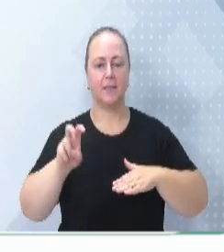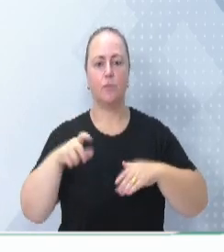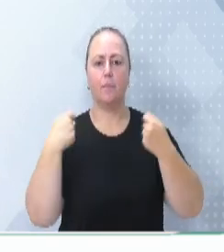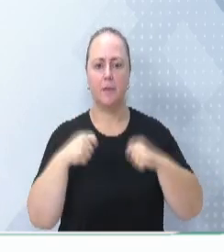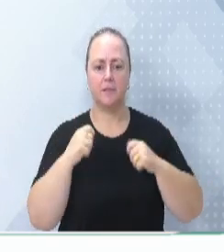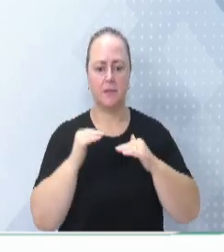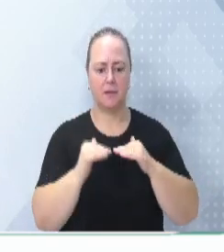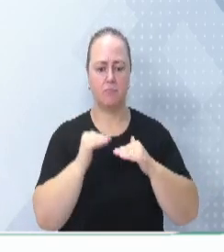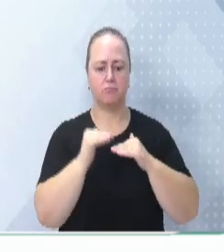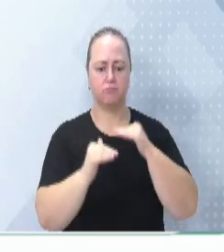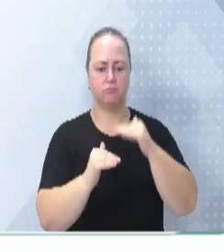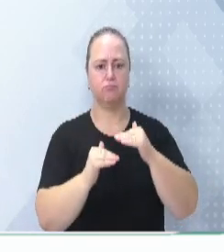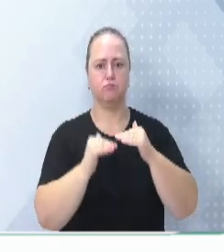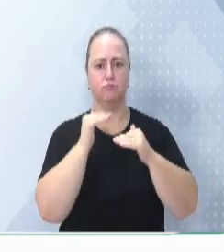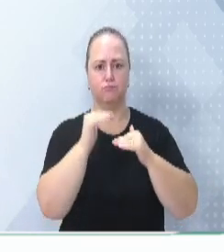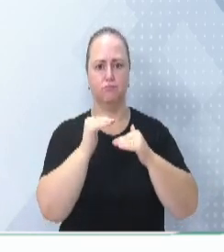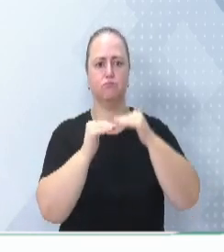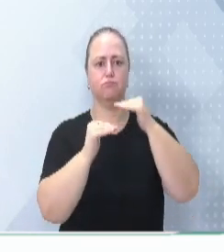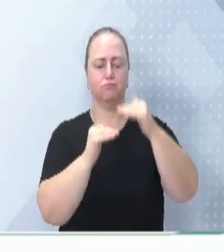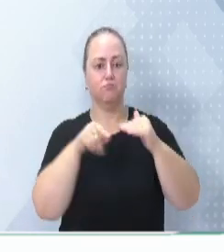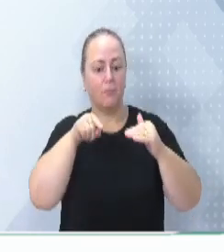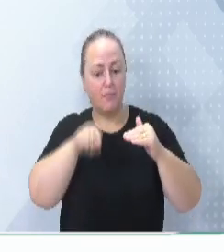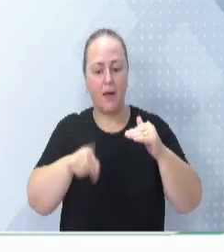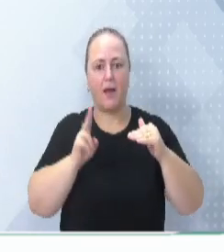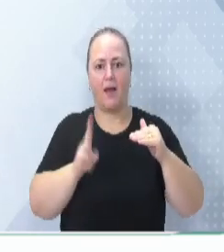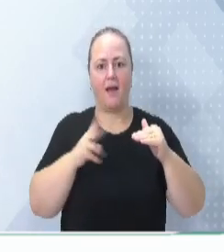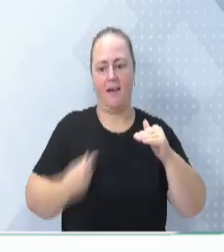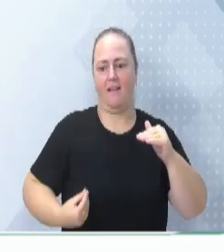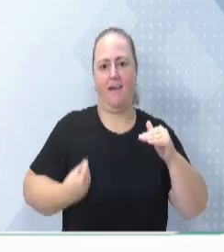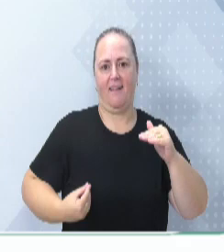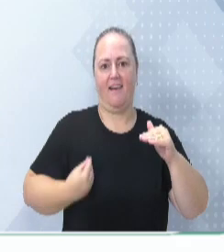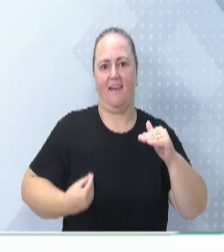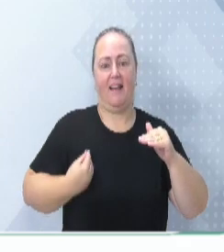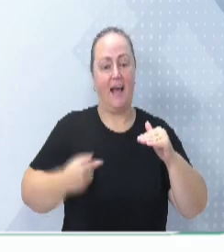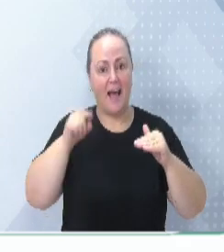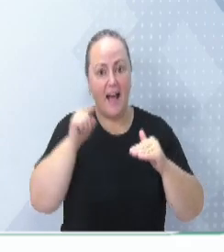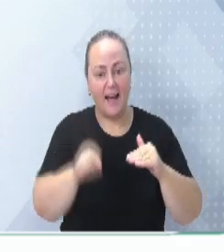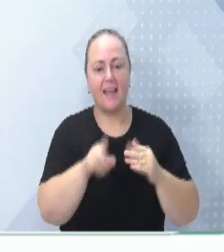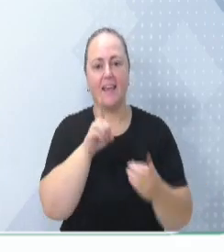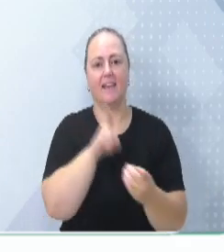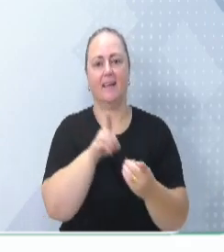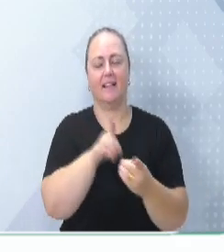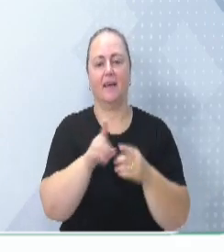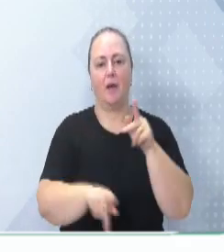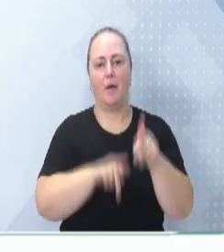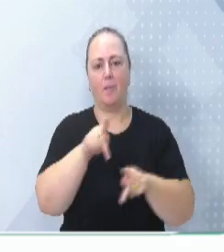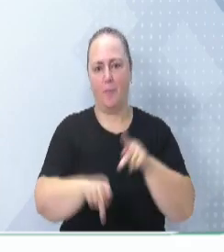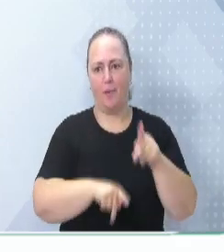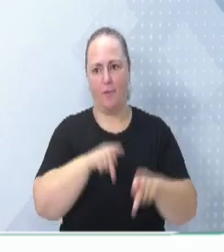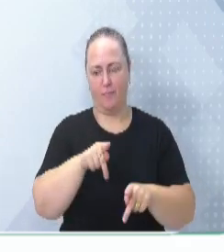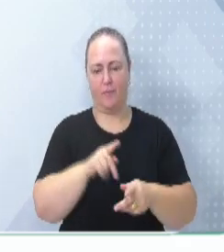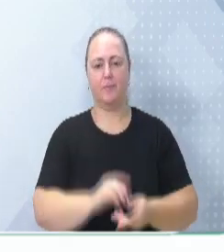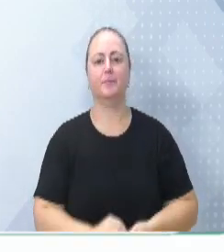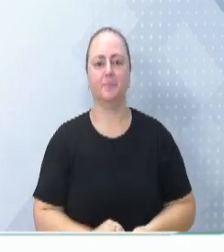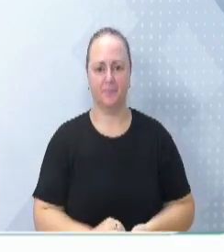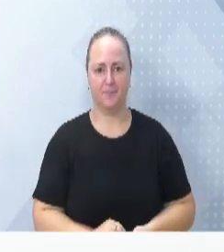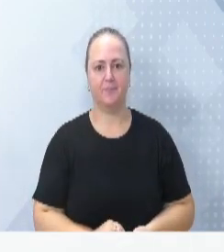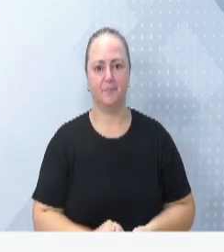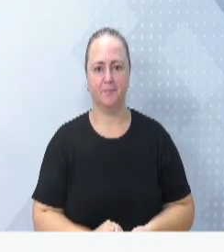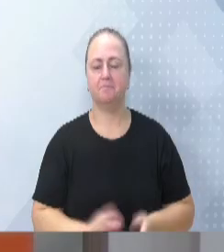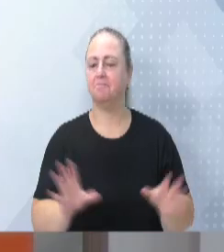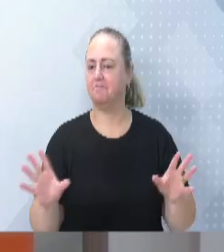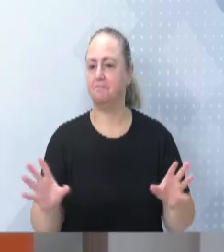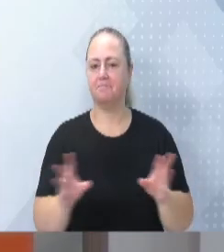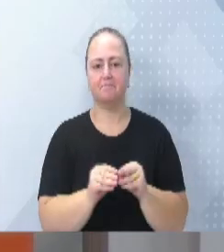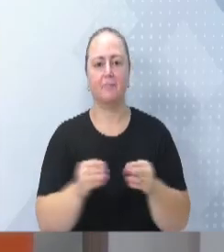crescer, e é ali que ele vai estar, e é ali que ele vai se expandir, e é ali que ele vai atender a população que tanto clama. Era